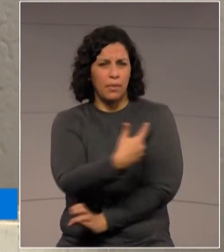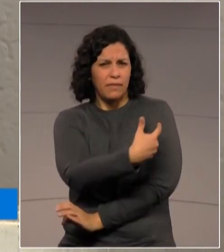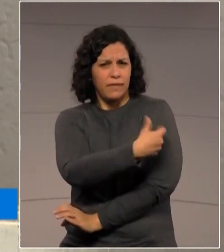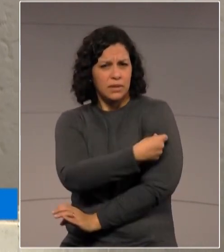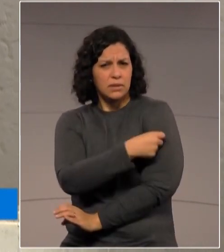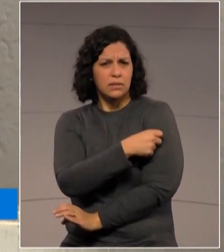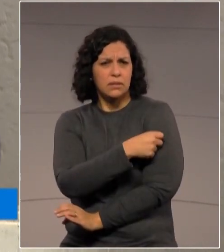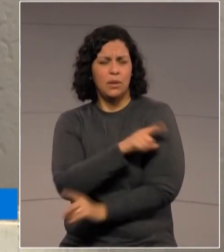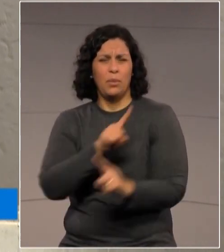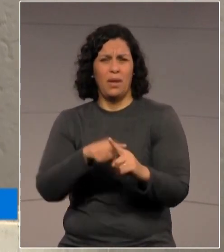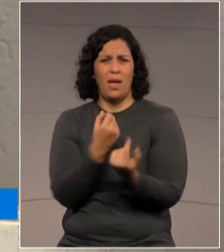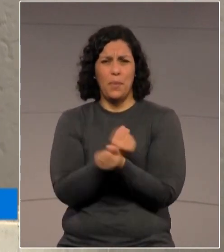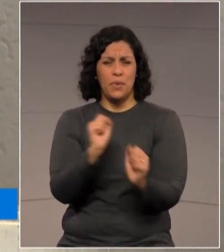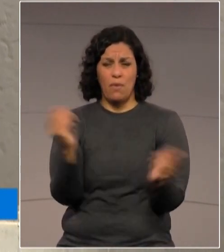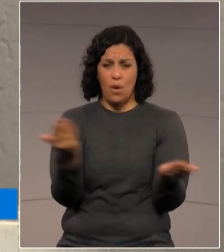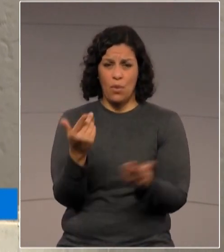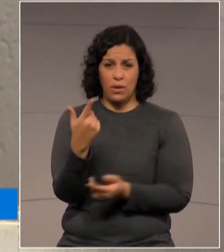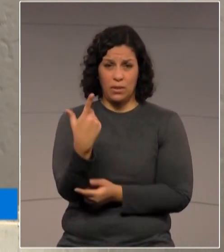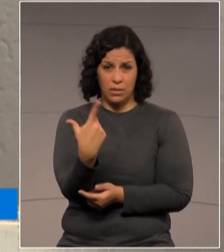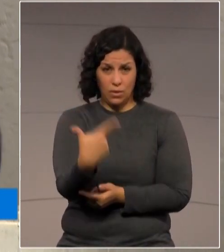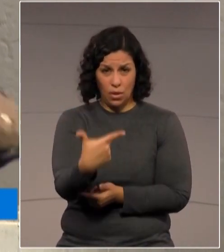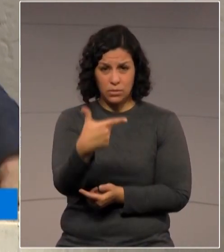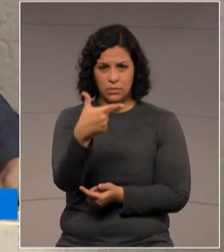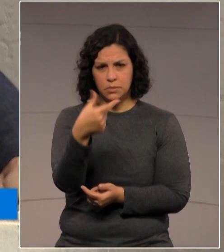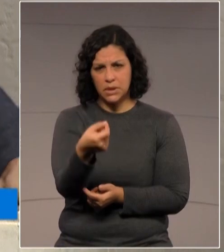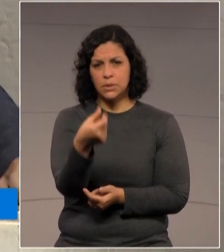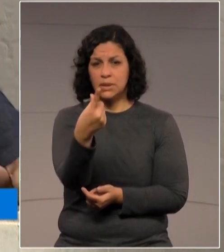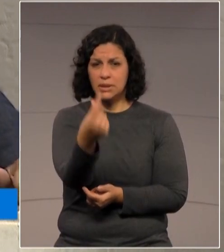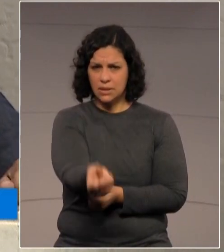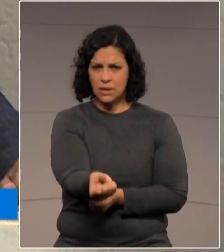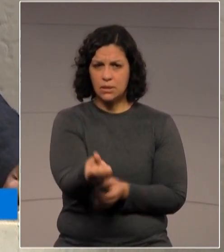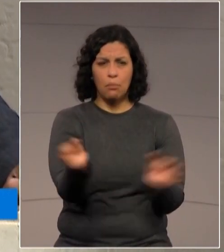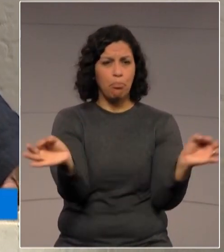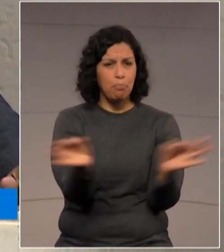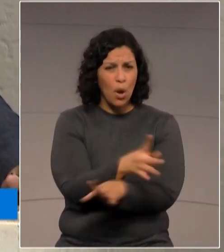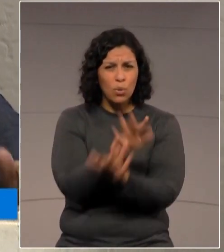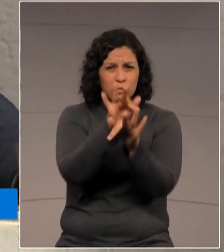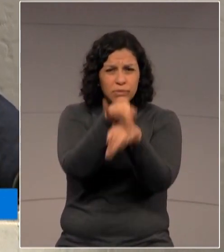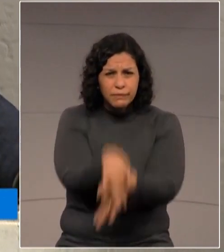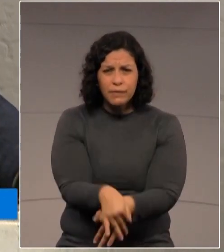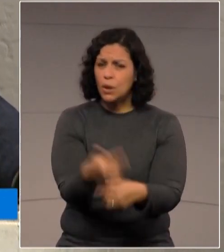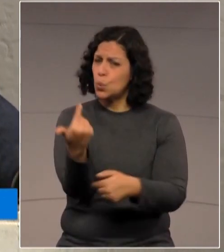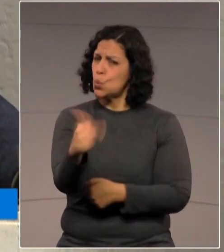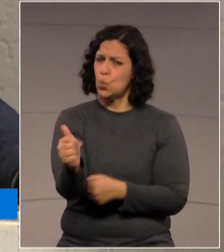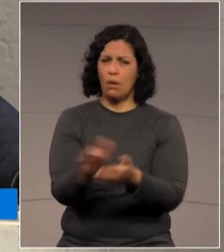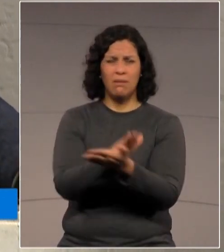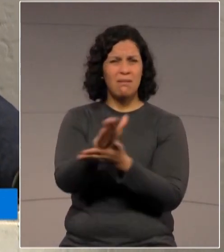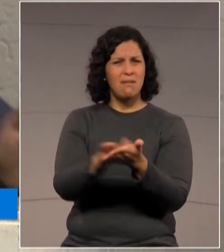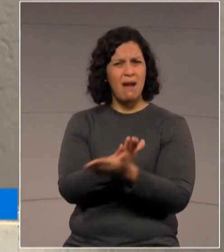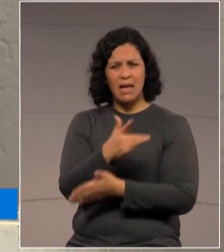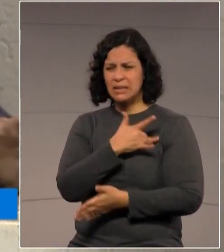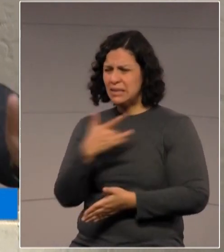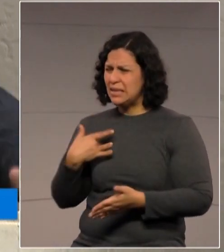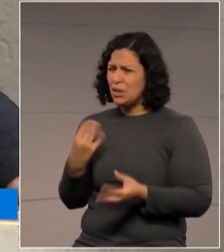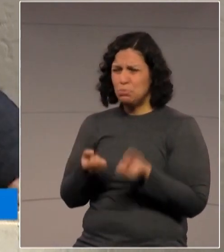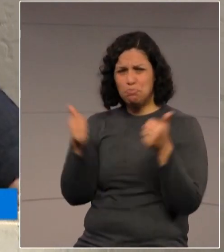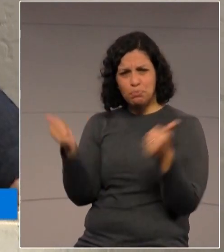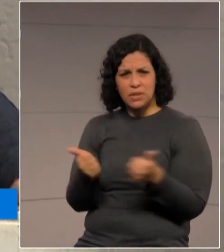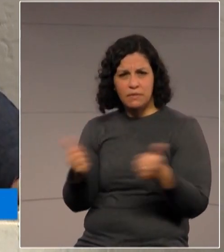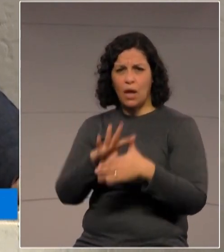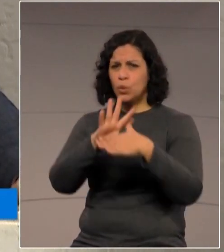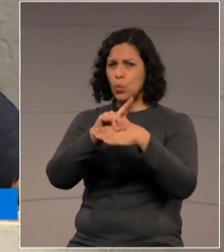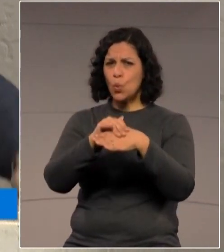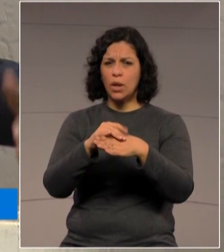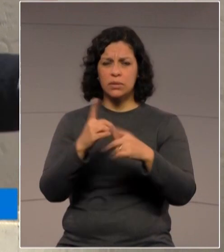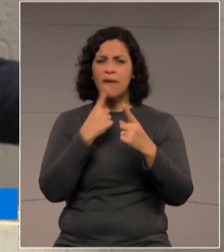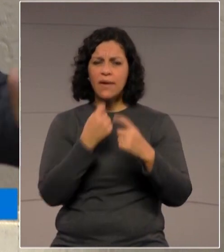que em 2016 o sarampo tenha sido considerado pela Organização Mundial da Saúde, Brasil, livre dessa doença